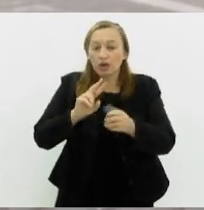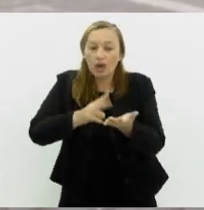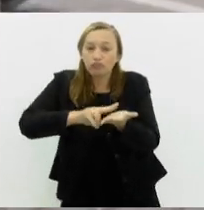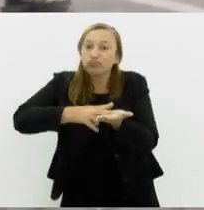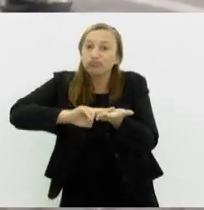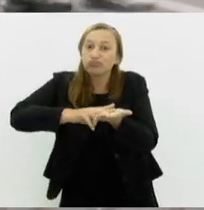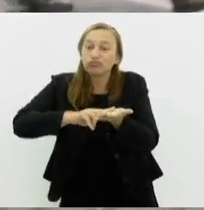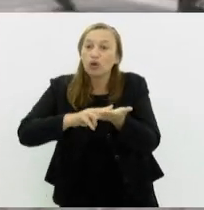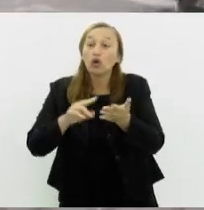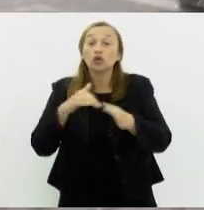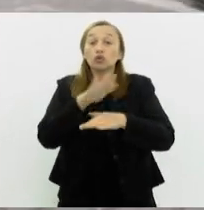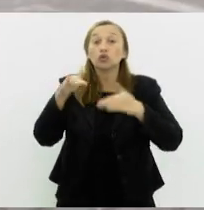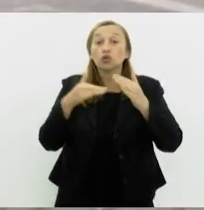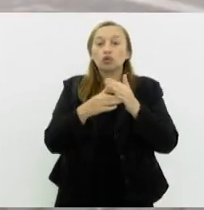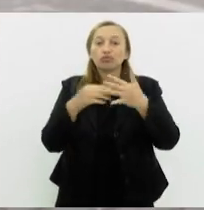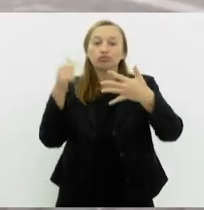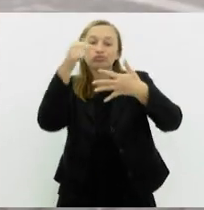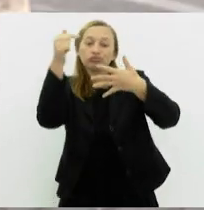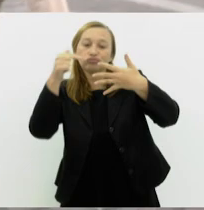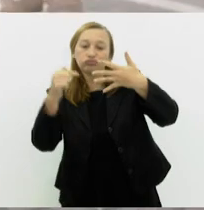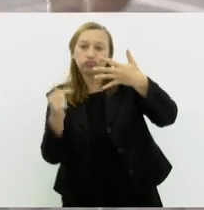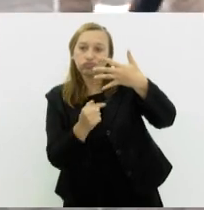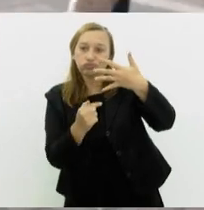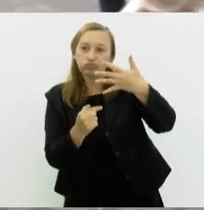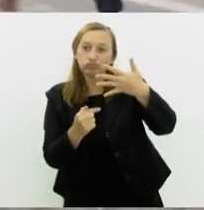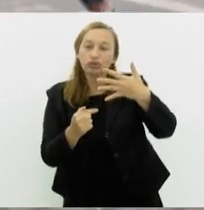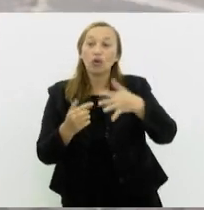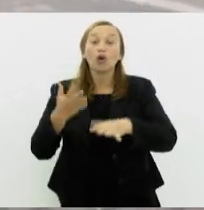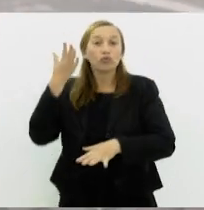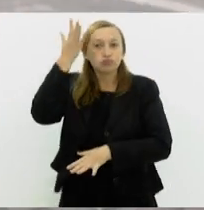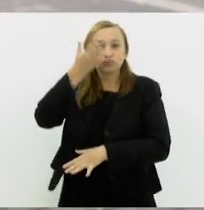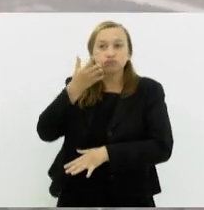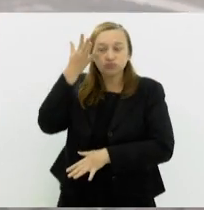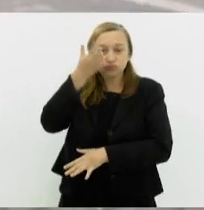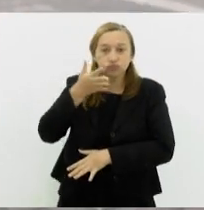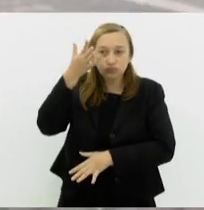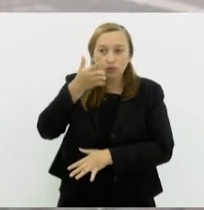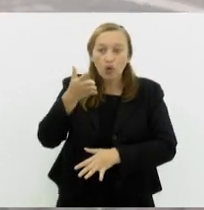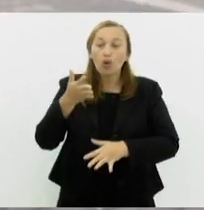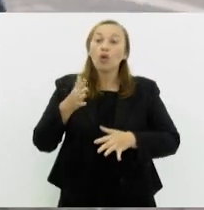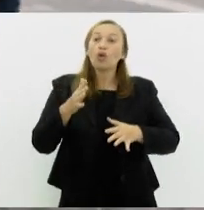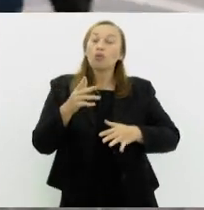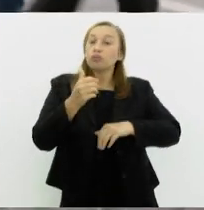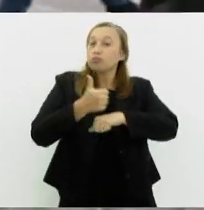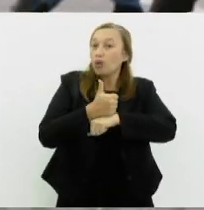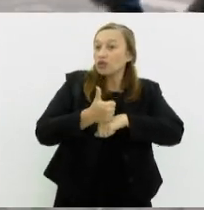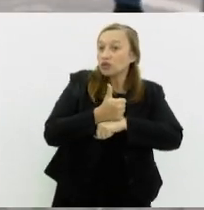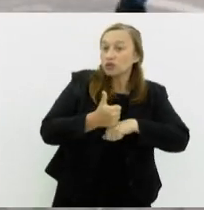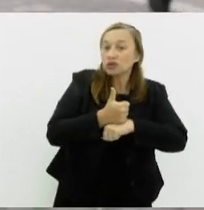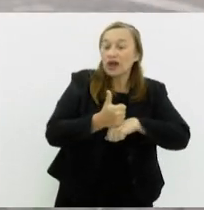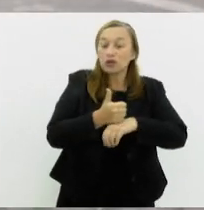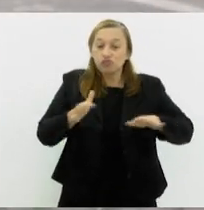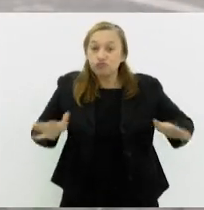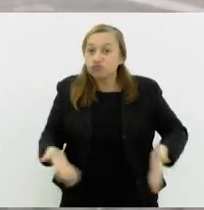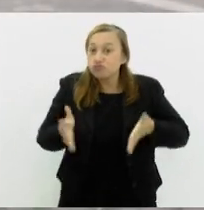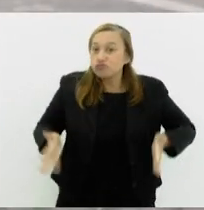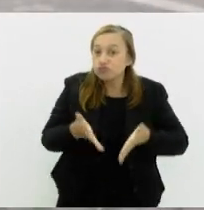abordados todos esses temas, através de profissionais, para incentivar e tentar